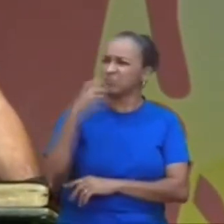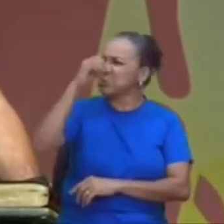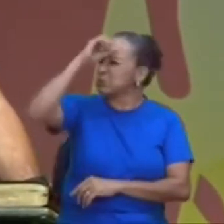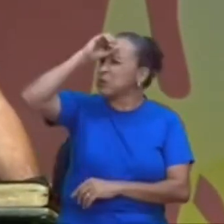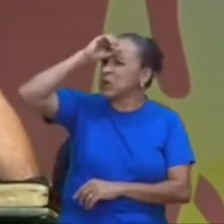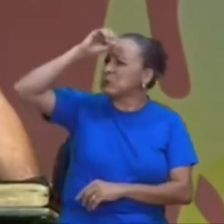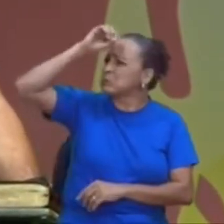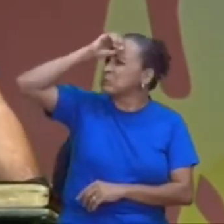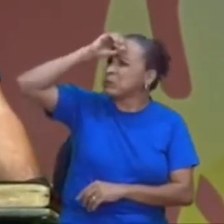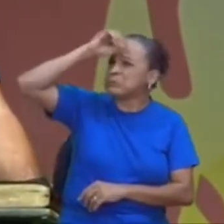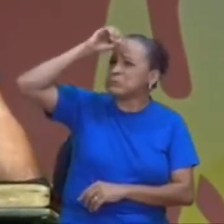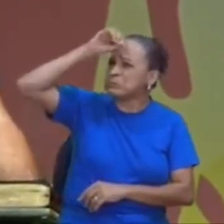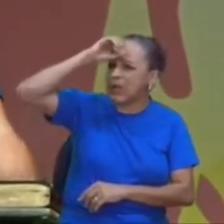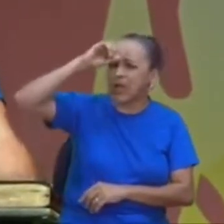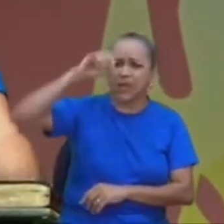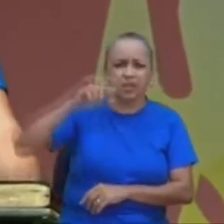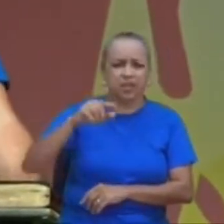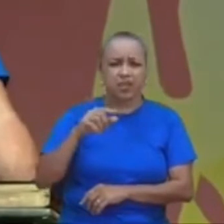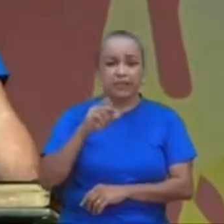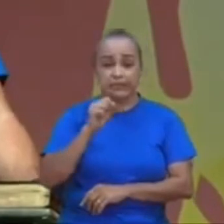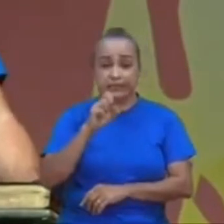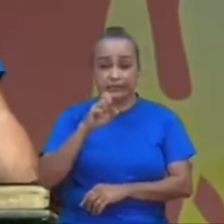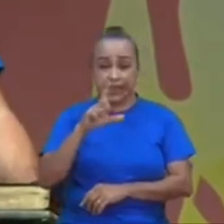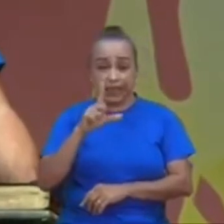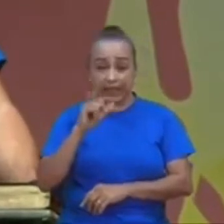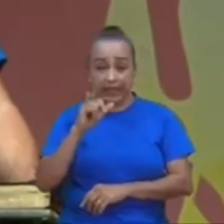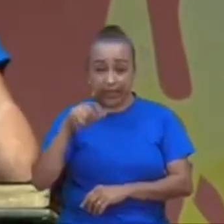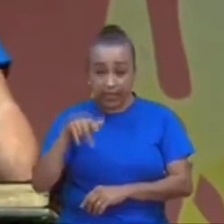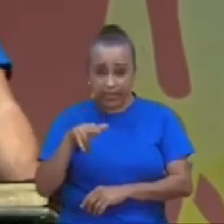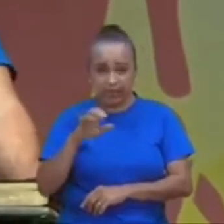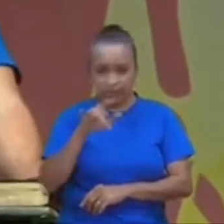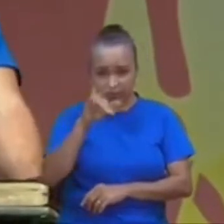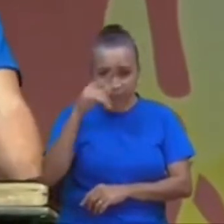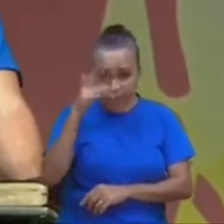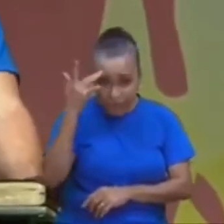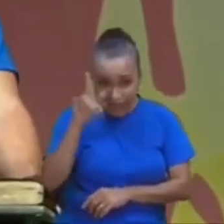selic, significa, que você já está atrasado,